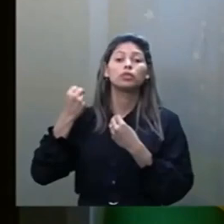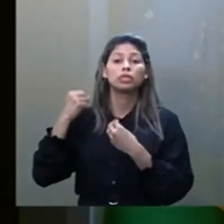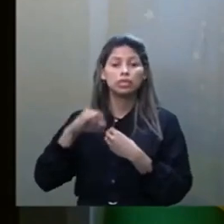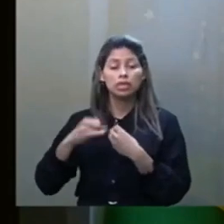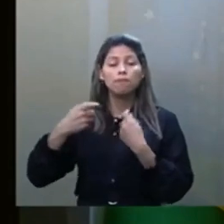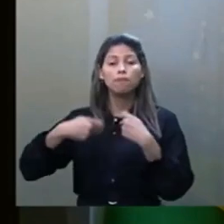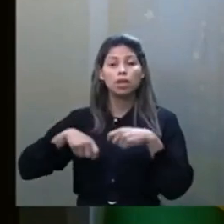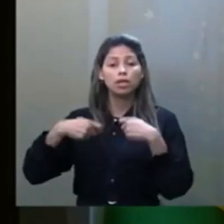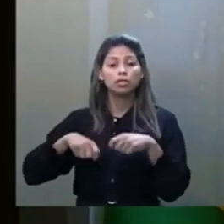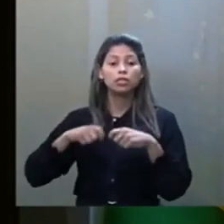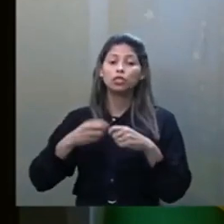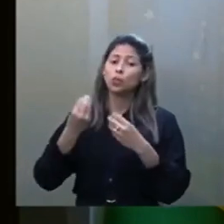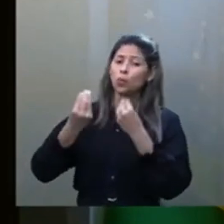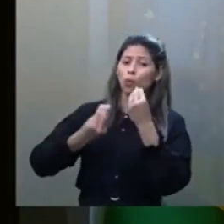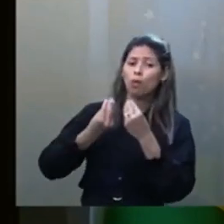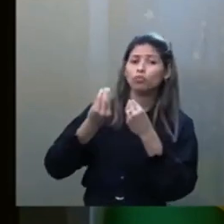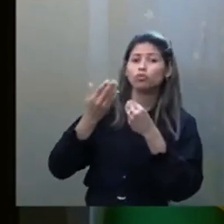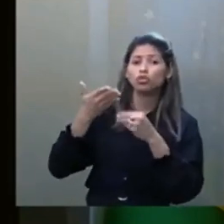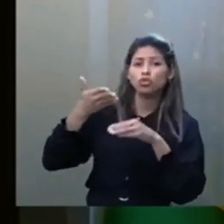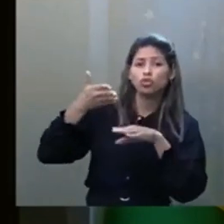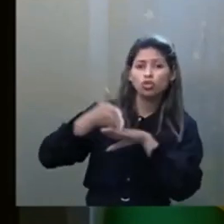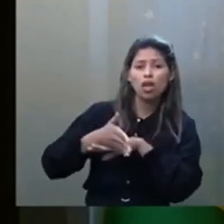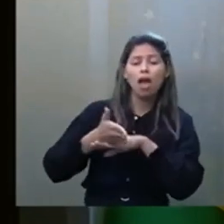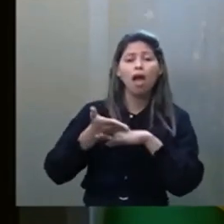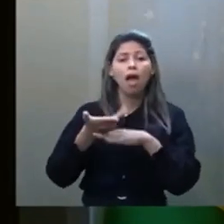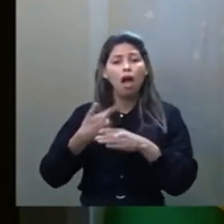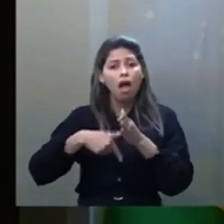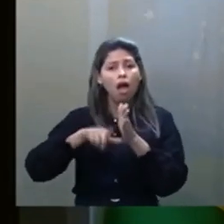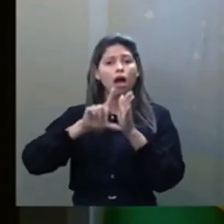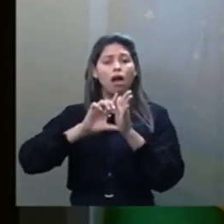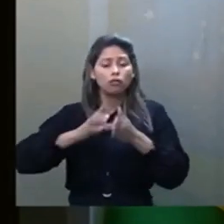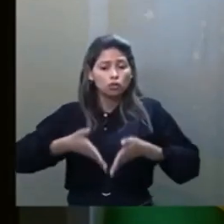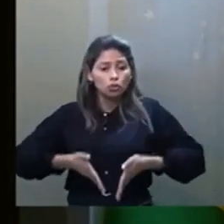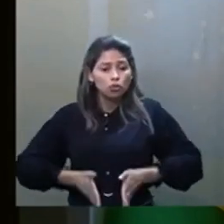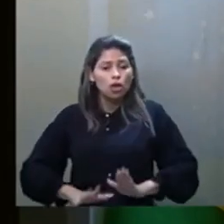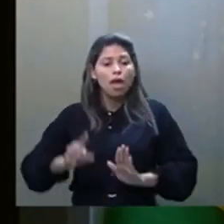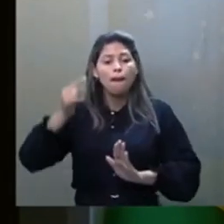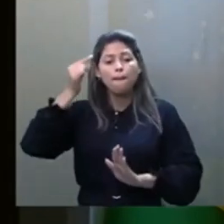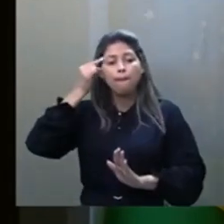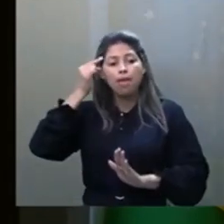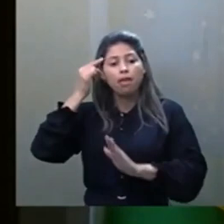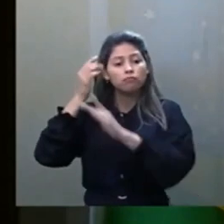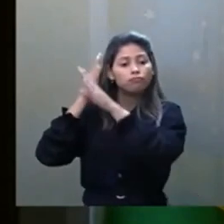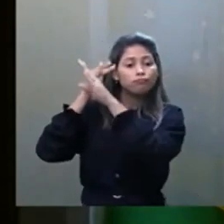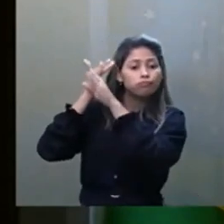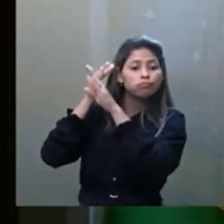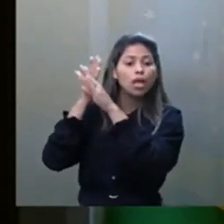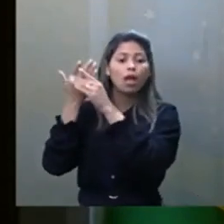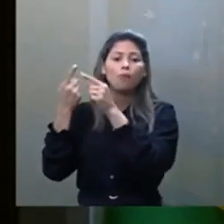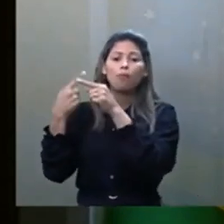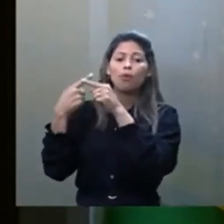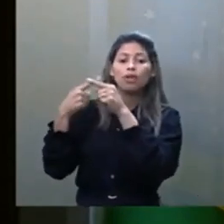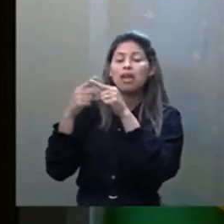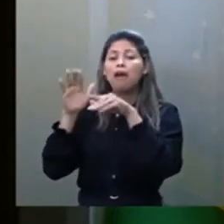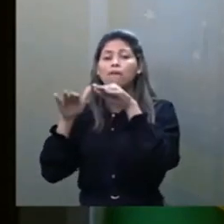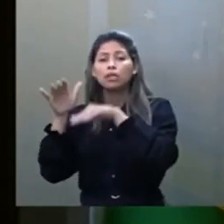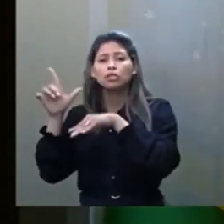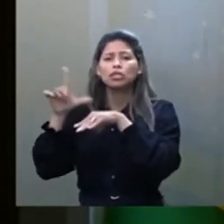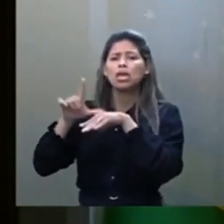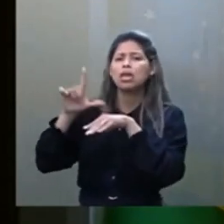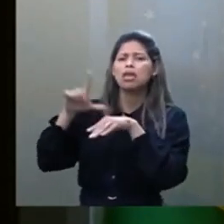Que funcionam já a partir do berço, em benefício de mentes em desequilíbrio, através dessas provações